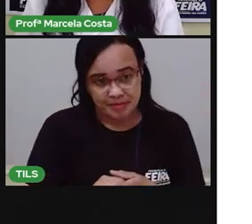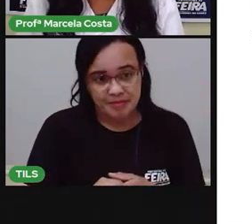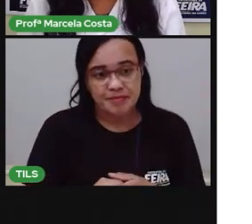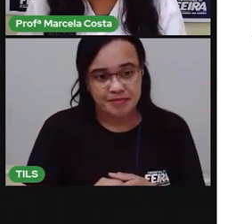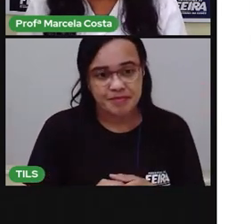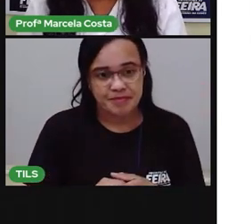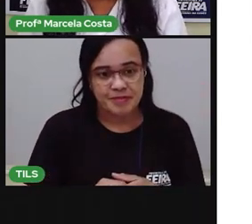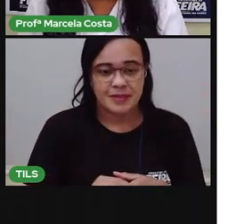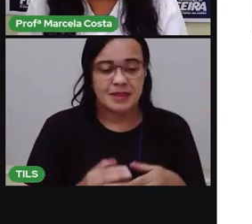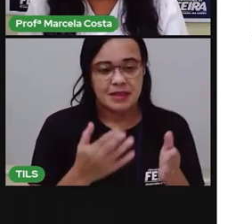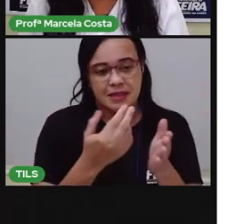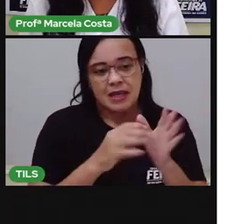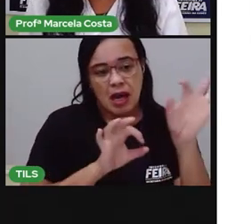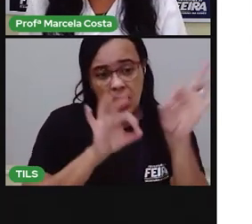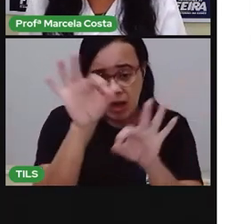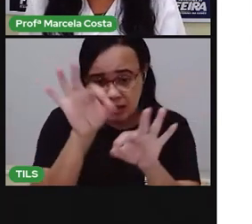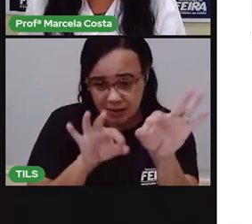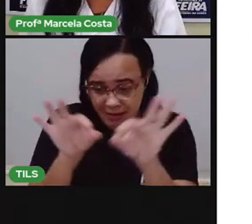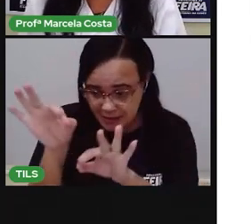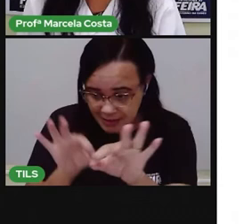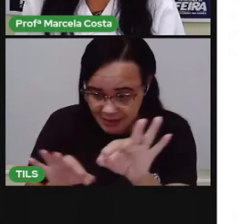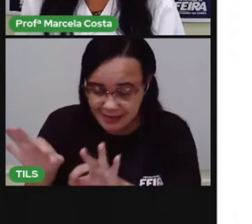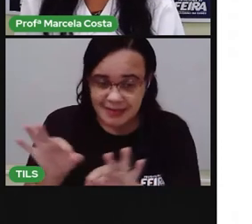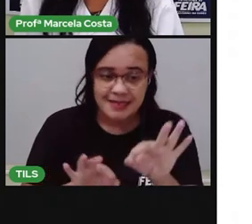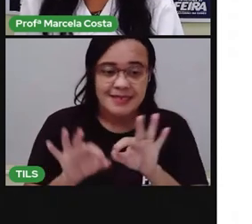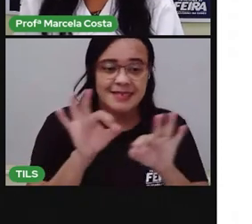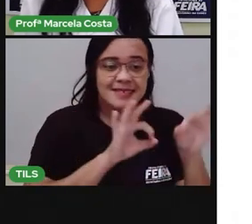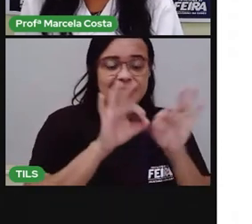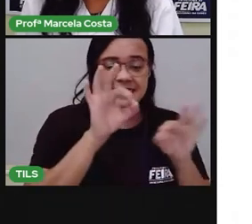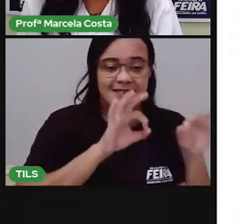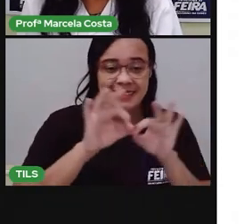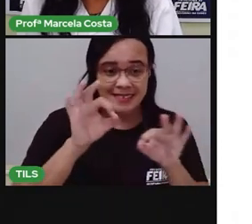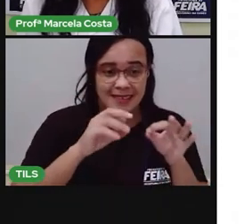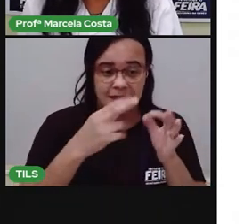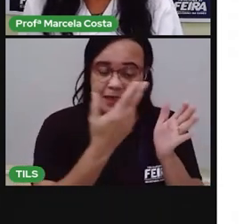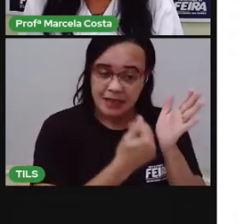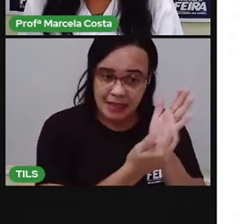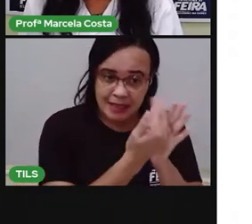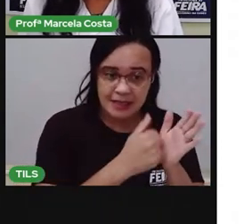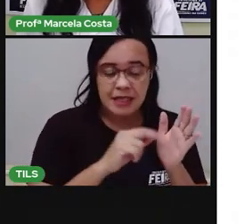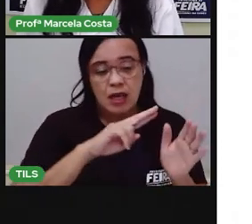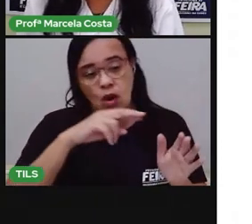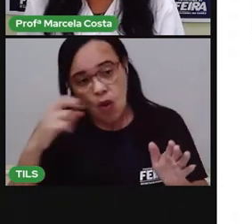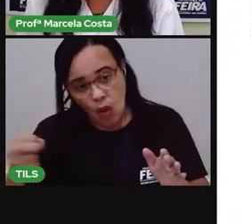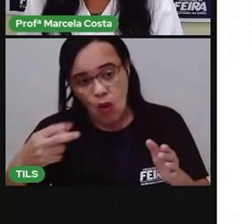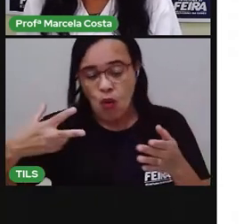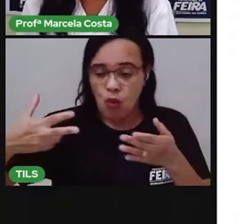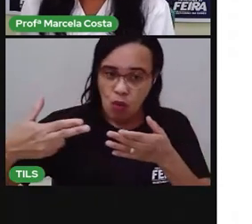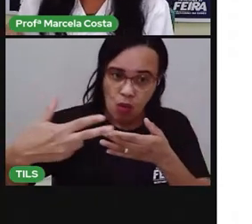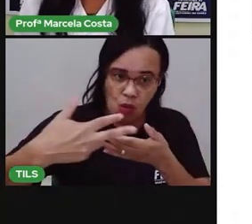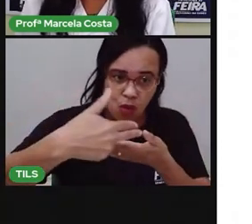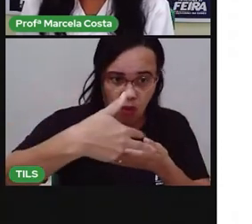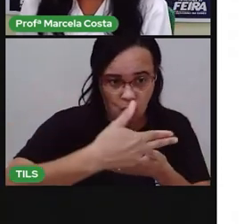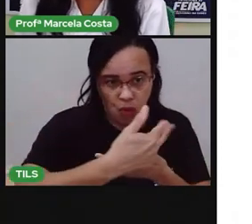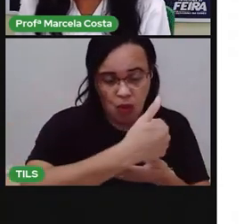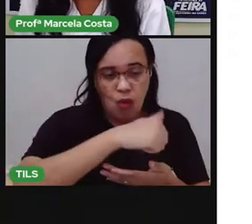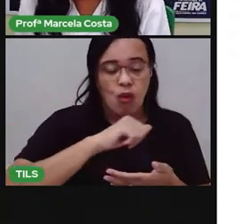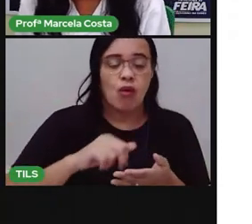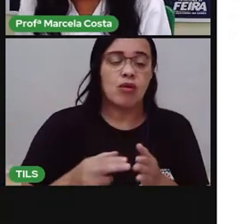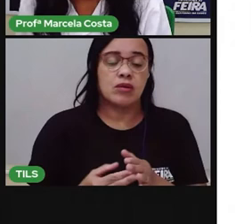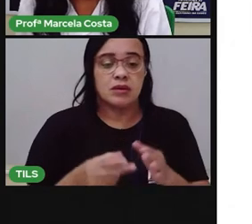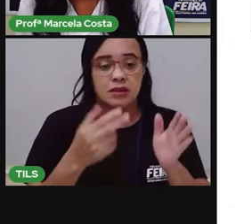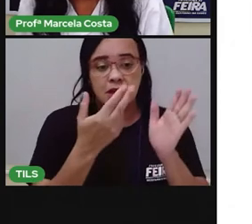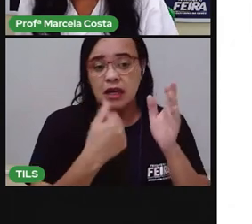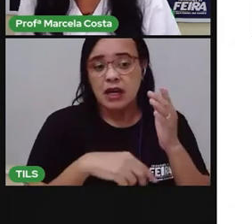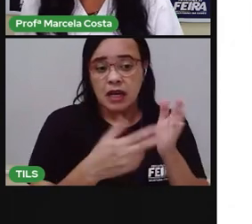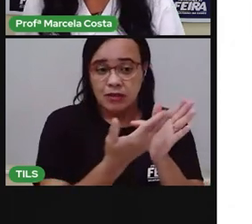desenhos e vai agrupar em categorias de objetos que podem causar acidentes